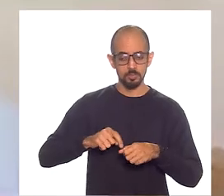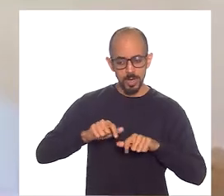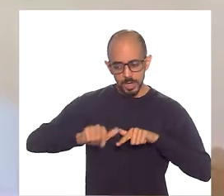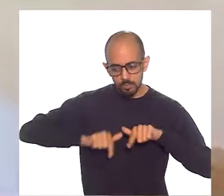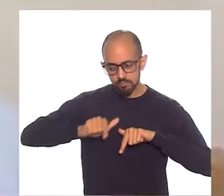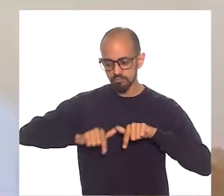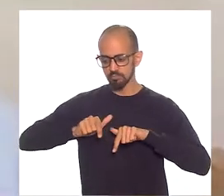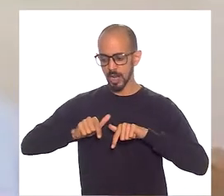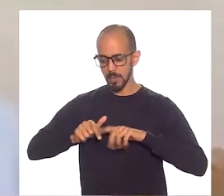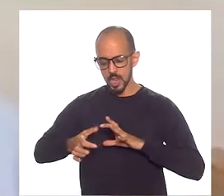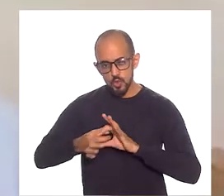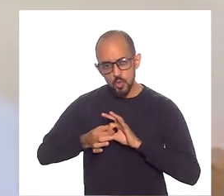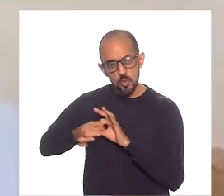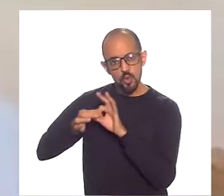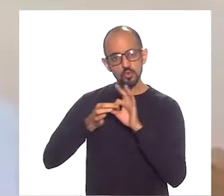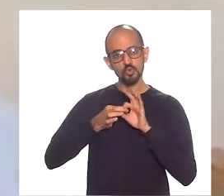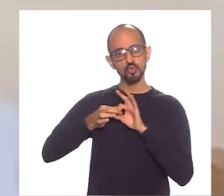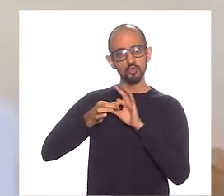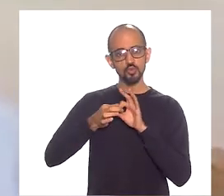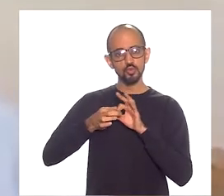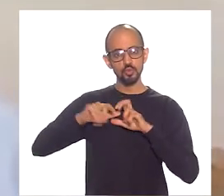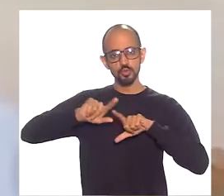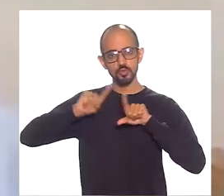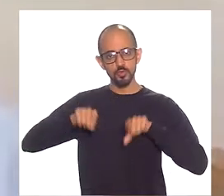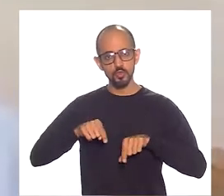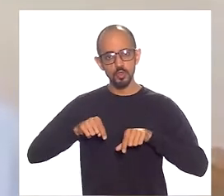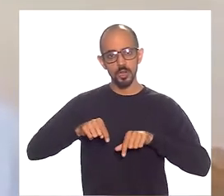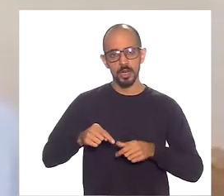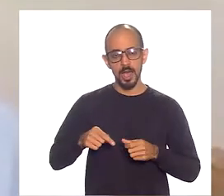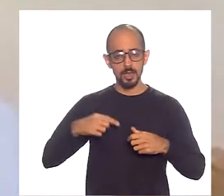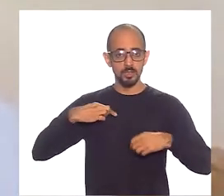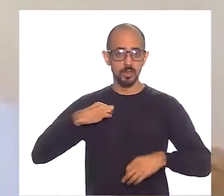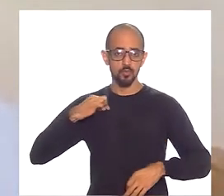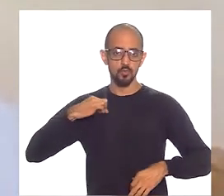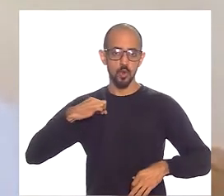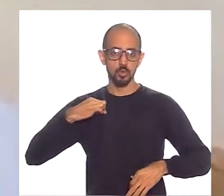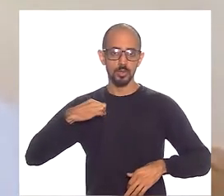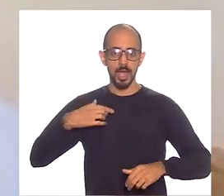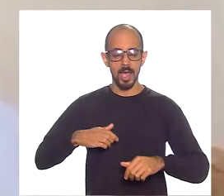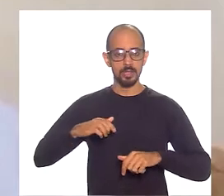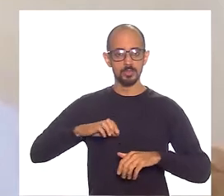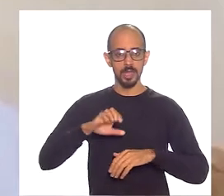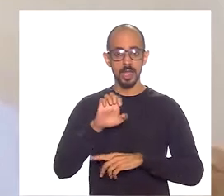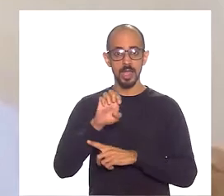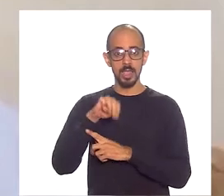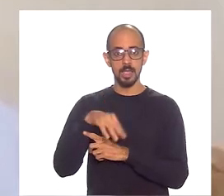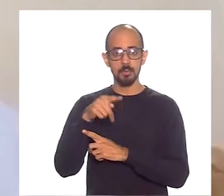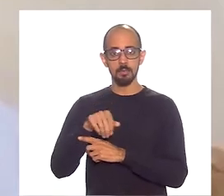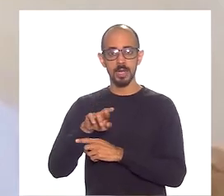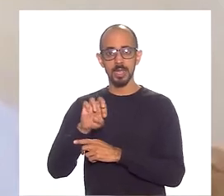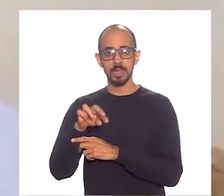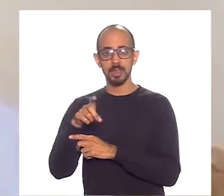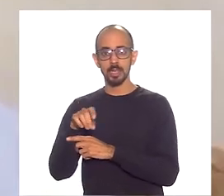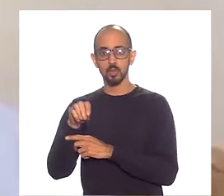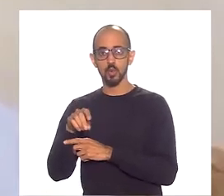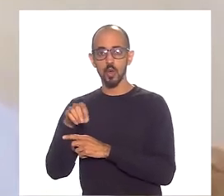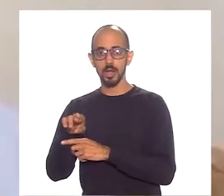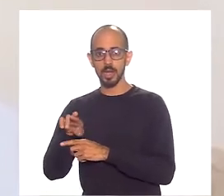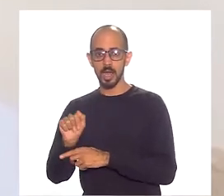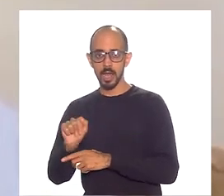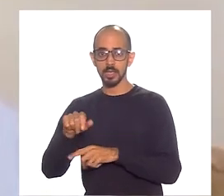os seus funcionários, para se tornarem voluntários da Trilha Empreendedora. Ao longo desses anos, a gente tem tido ganhos que nós não